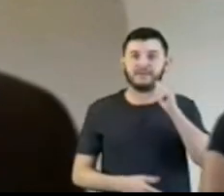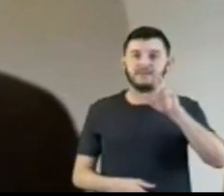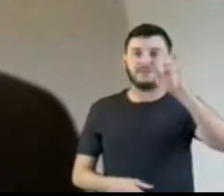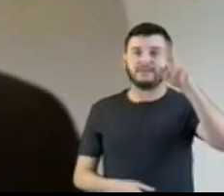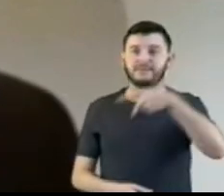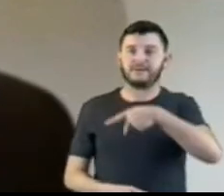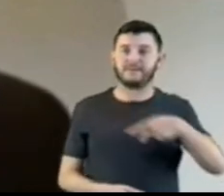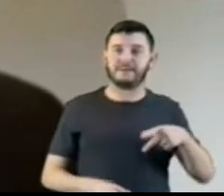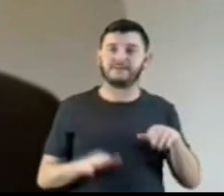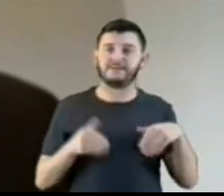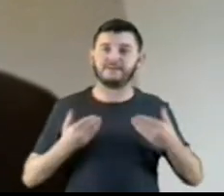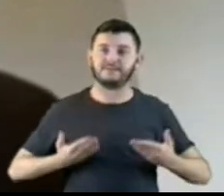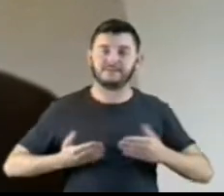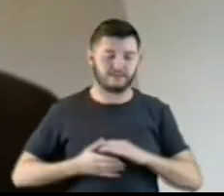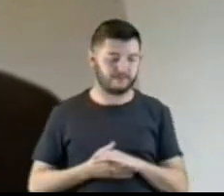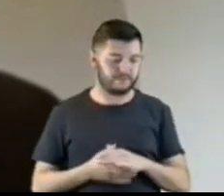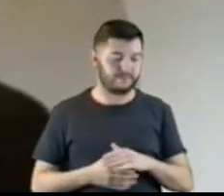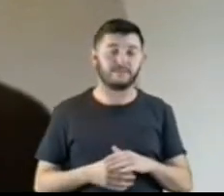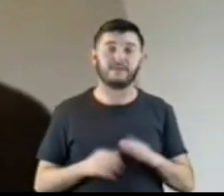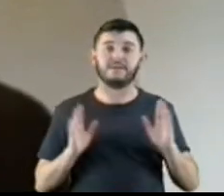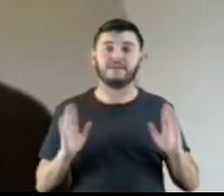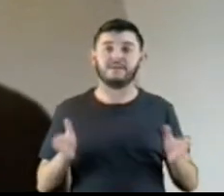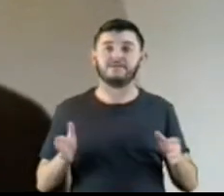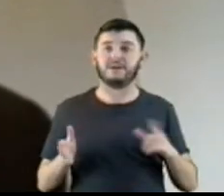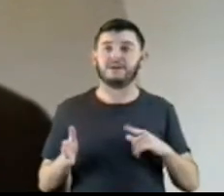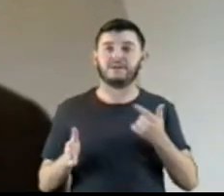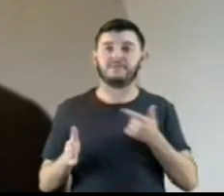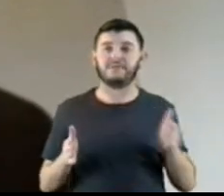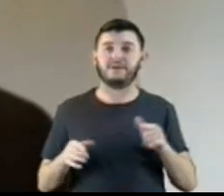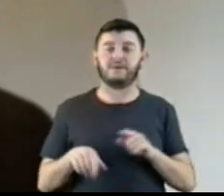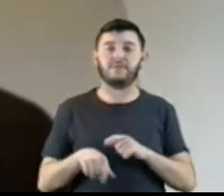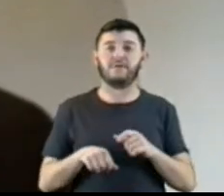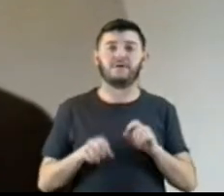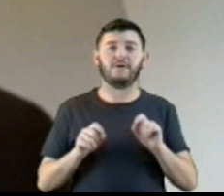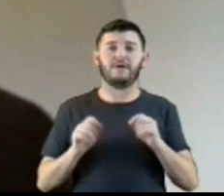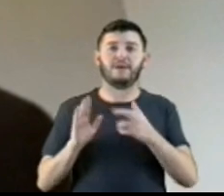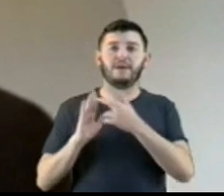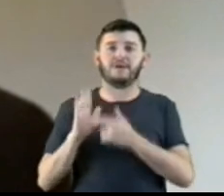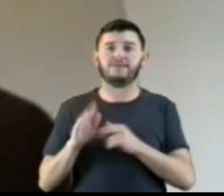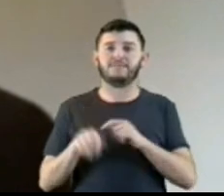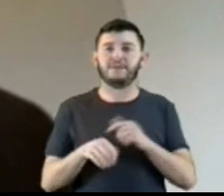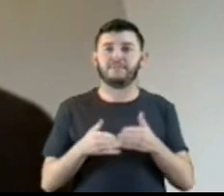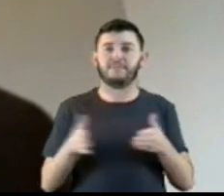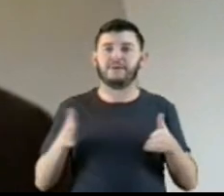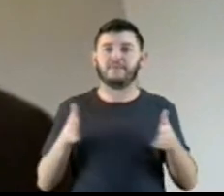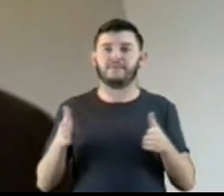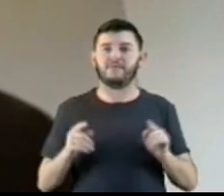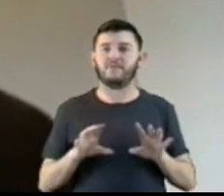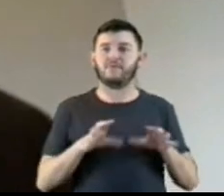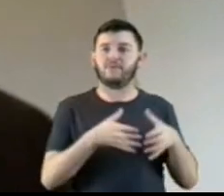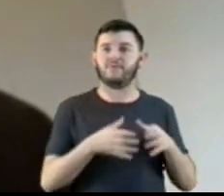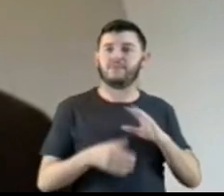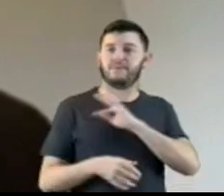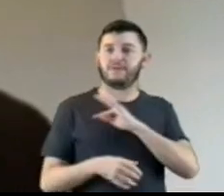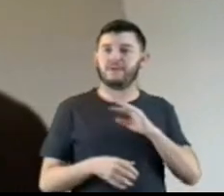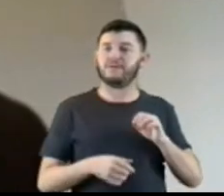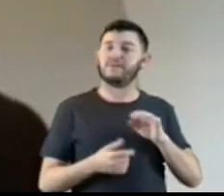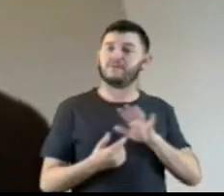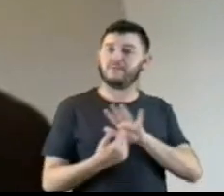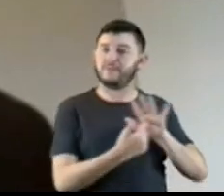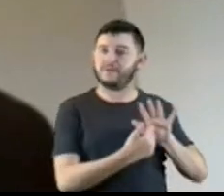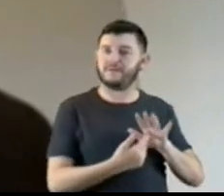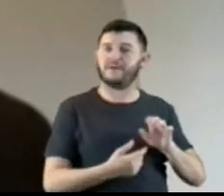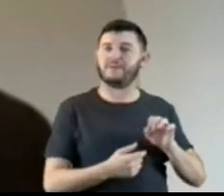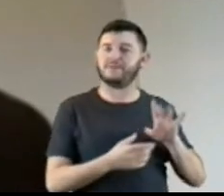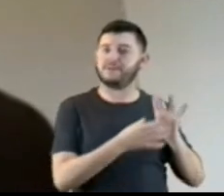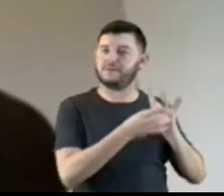nesse sentido considerando não haver previsão argumental para que a unidade técnica se manifeste nessa área processual